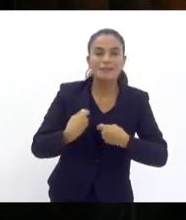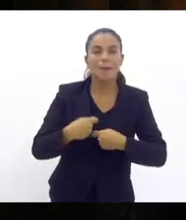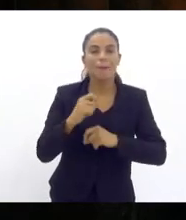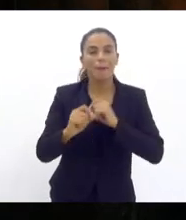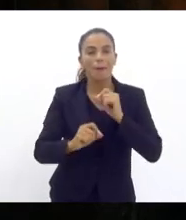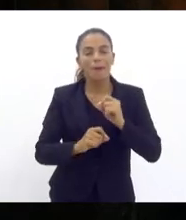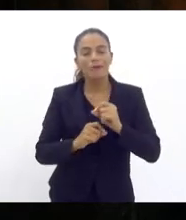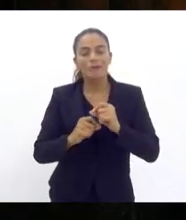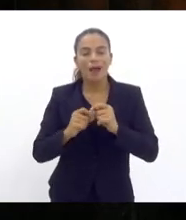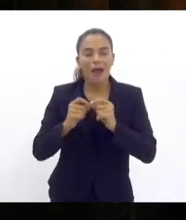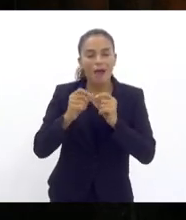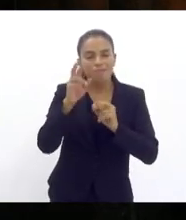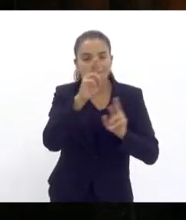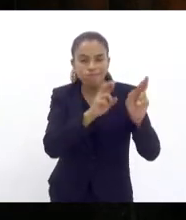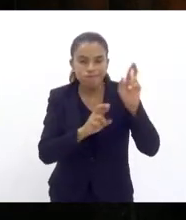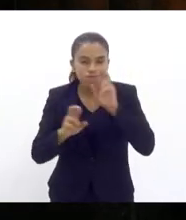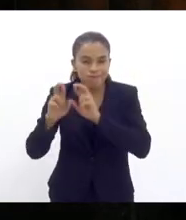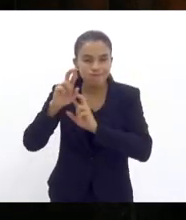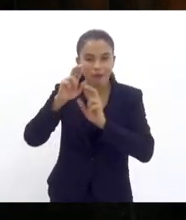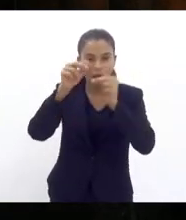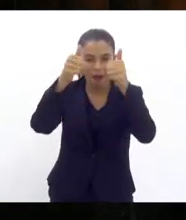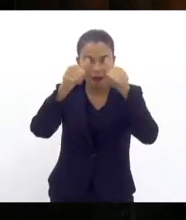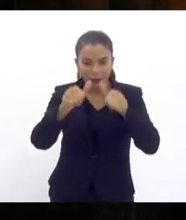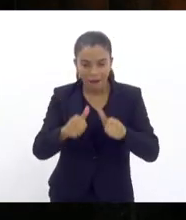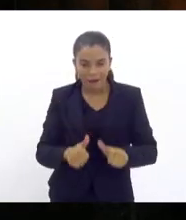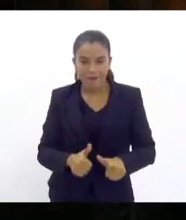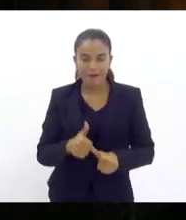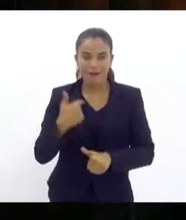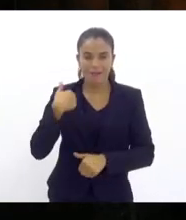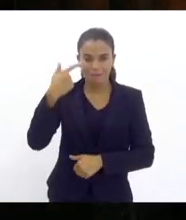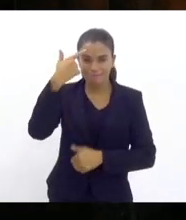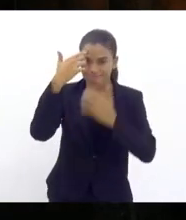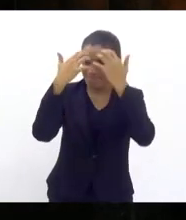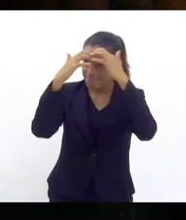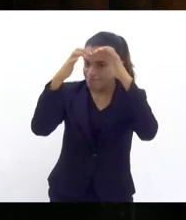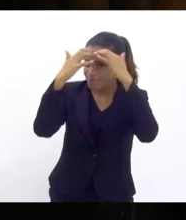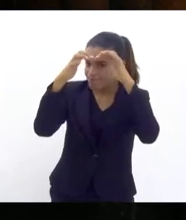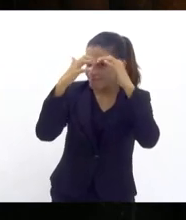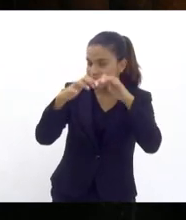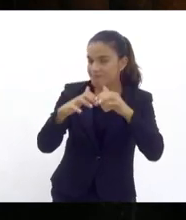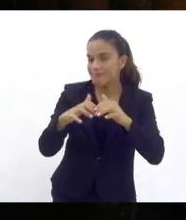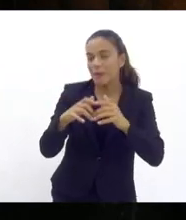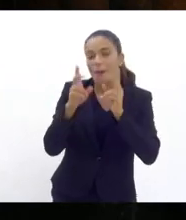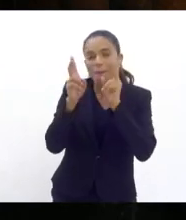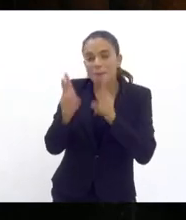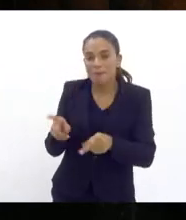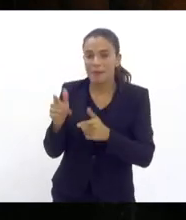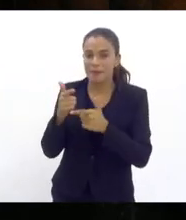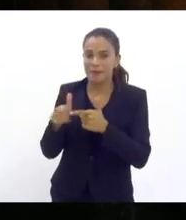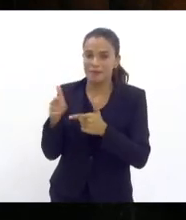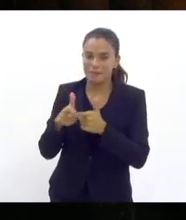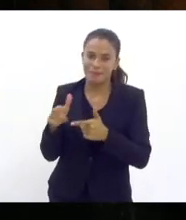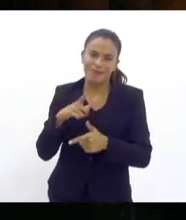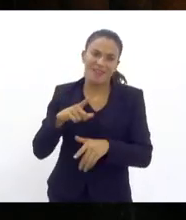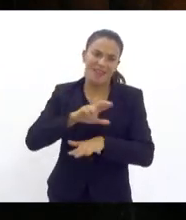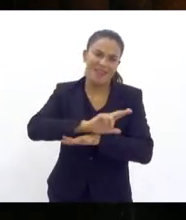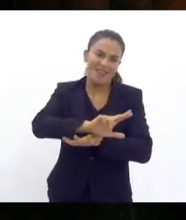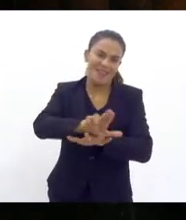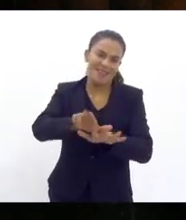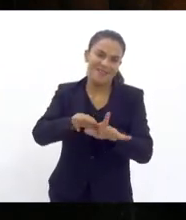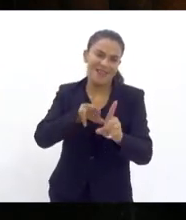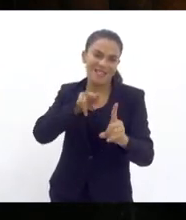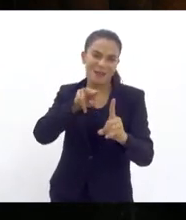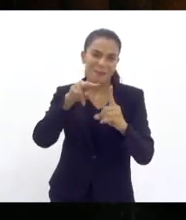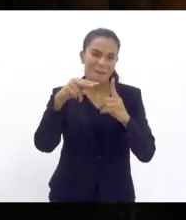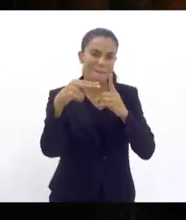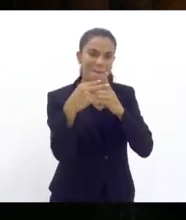analisar tudo de forma racional e o mesmo problema tem diversas facetas